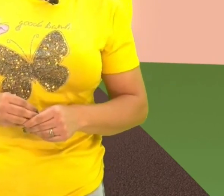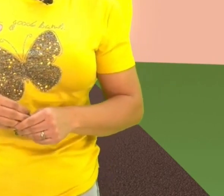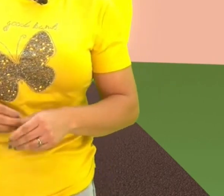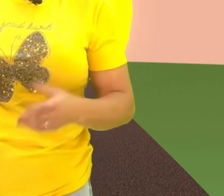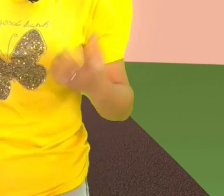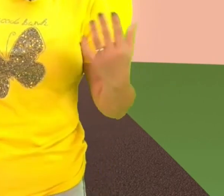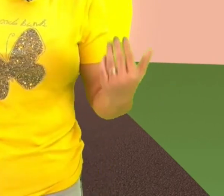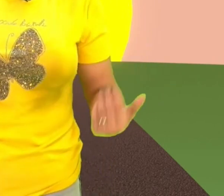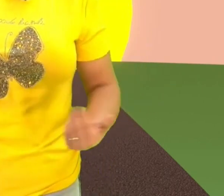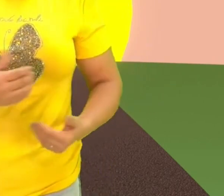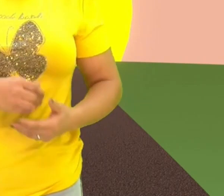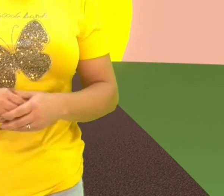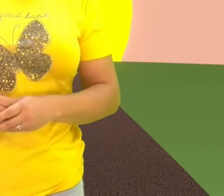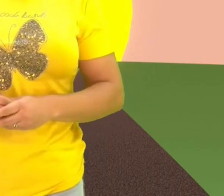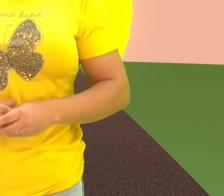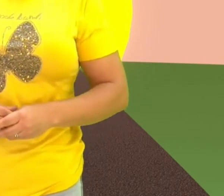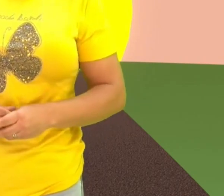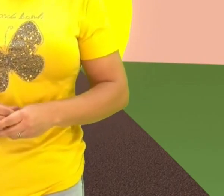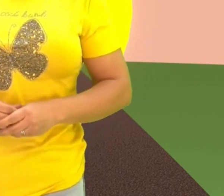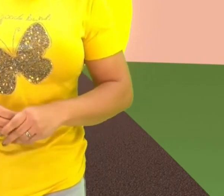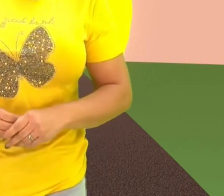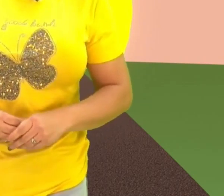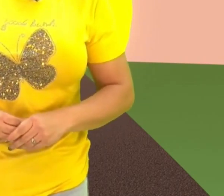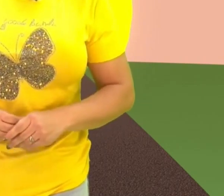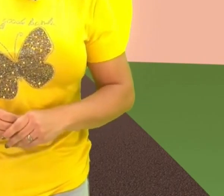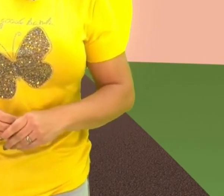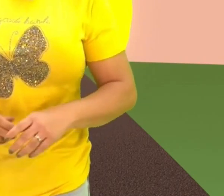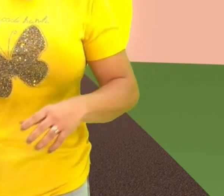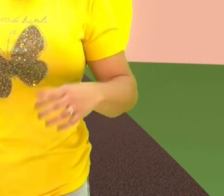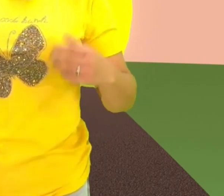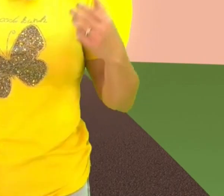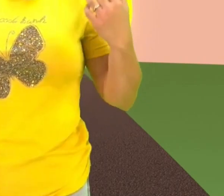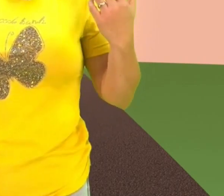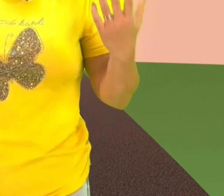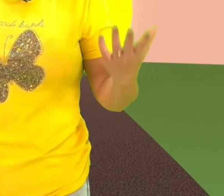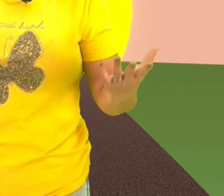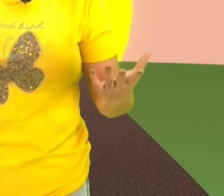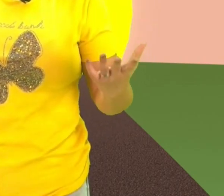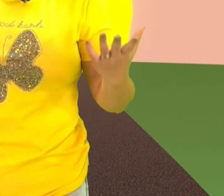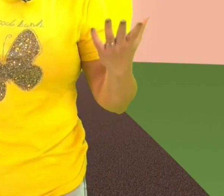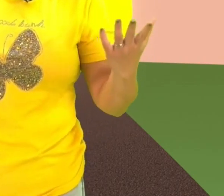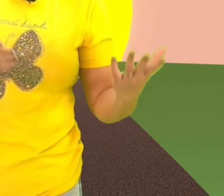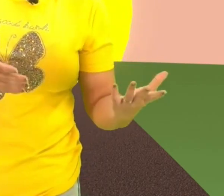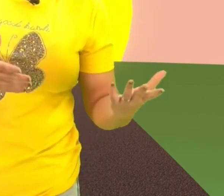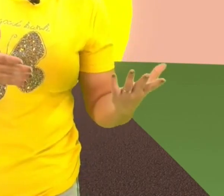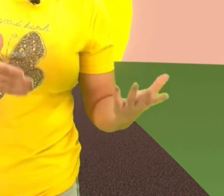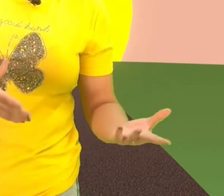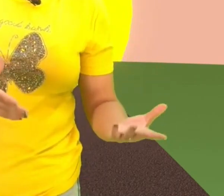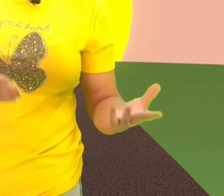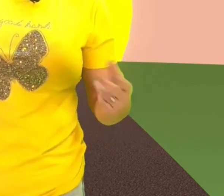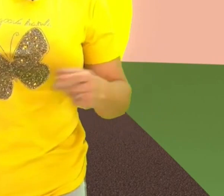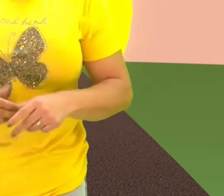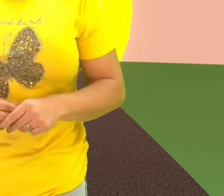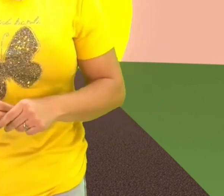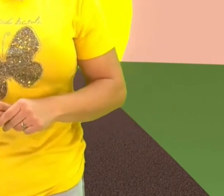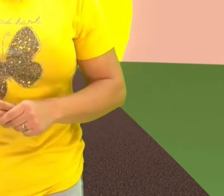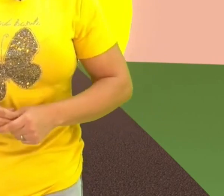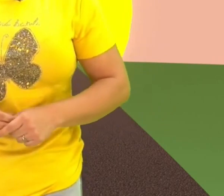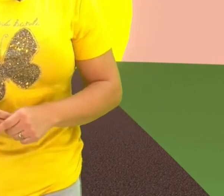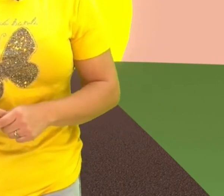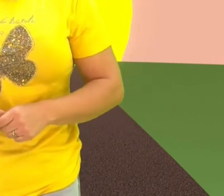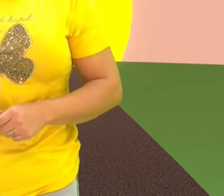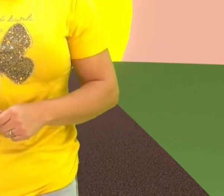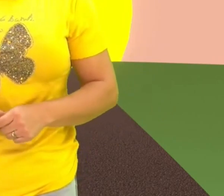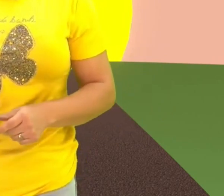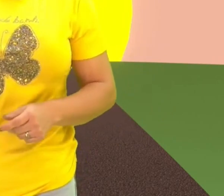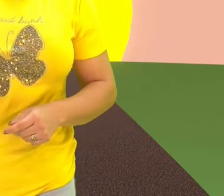imagem corporal e na autoaceitação, promovendo uma relação mais saudável com o próprio corpo e com as